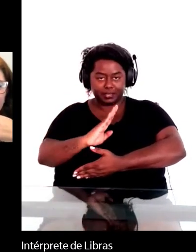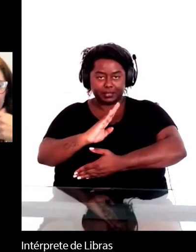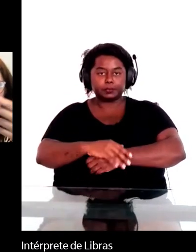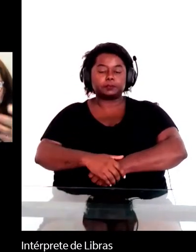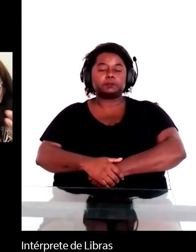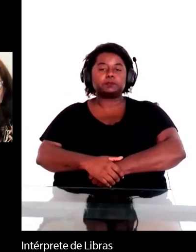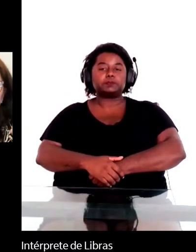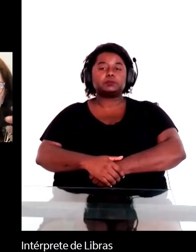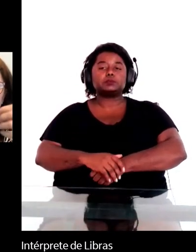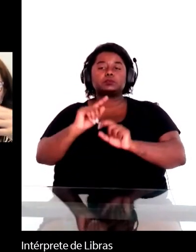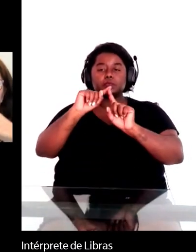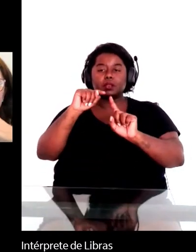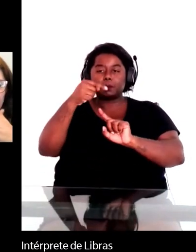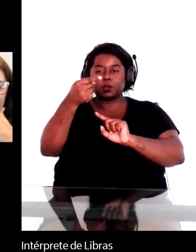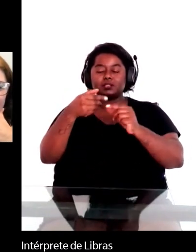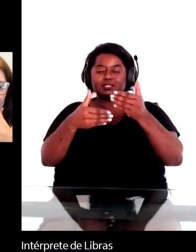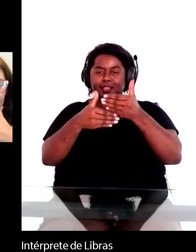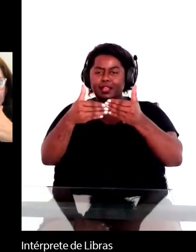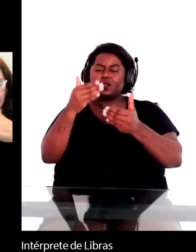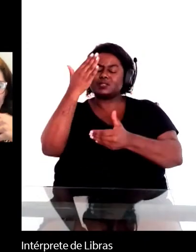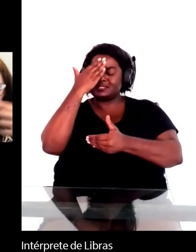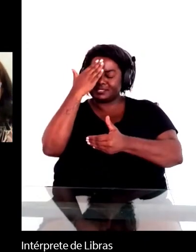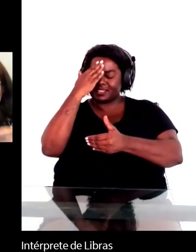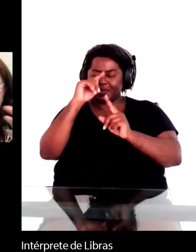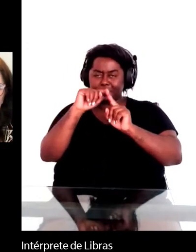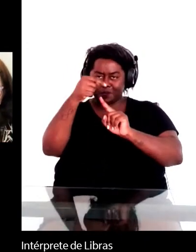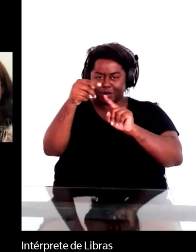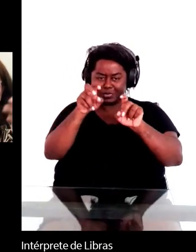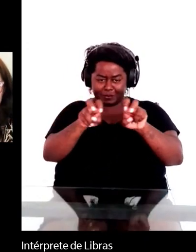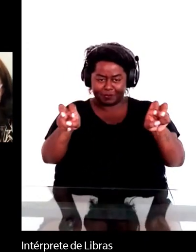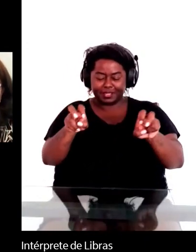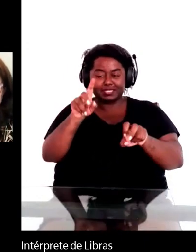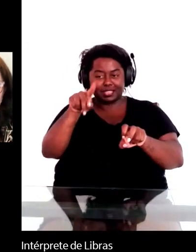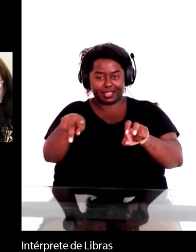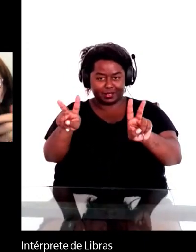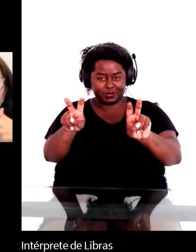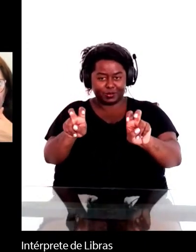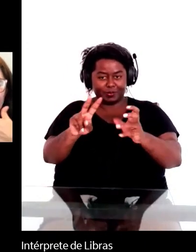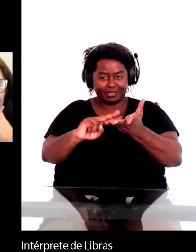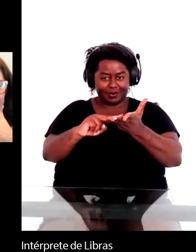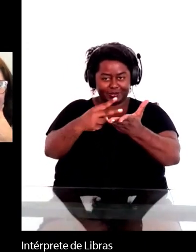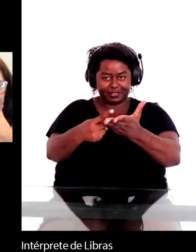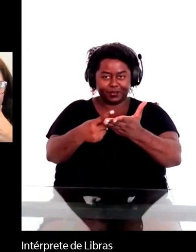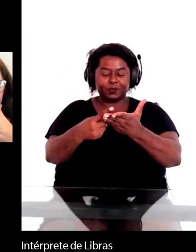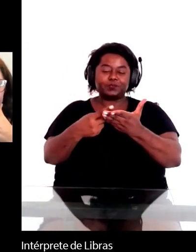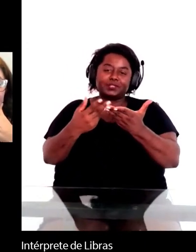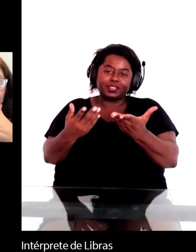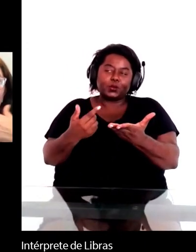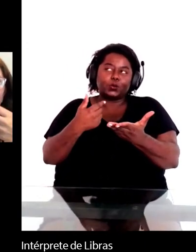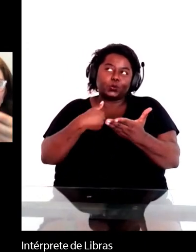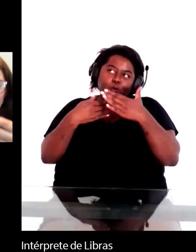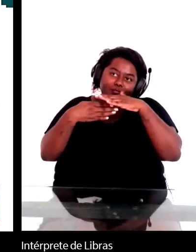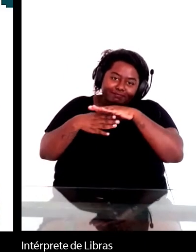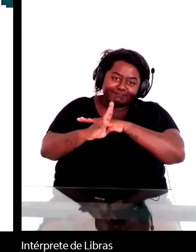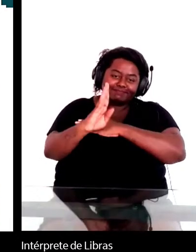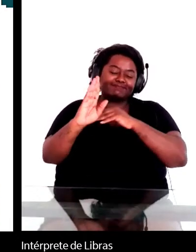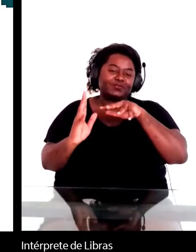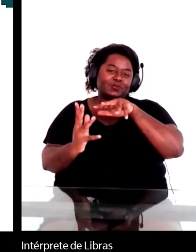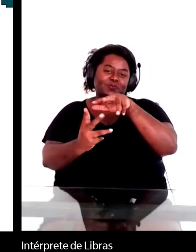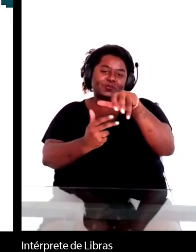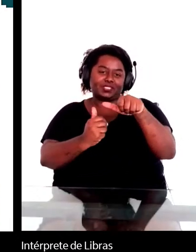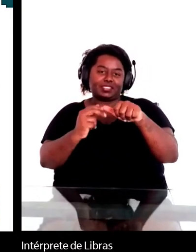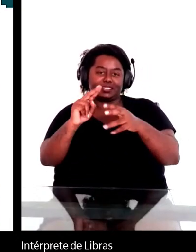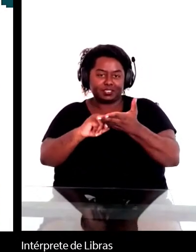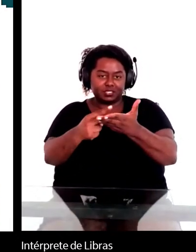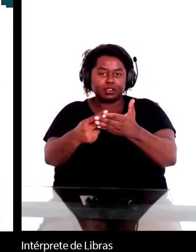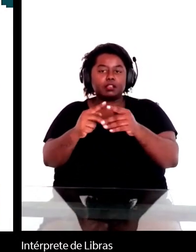eu sei que a próxima mesa é sobre tradução, e eu estou praticamente entrando no universo da tradução, mas é importante